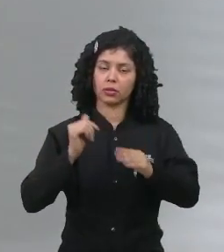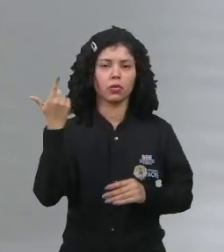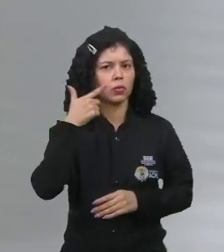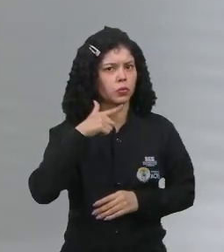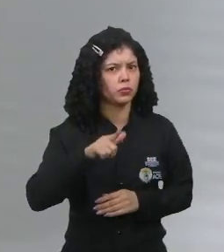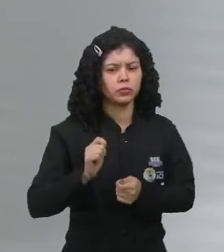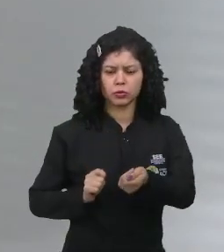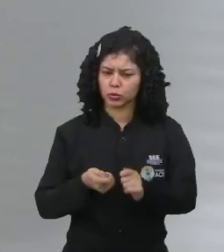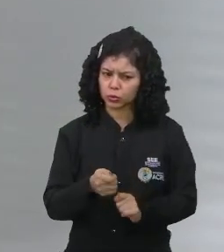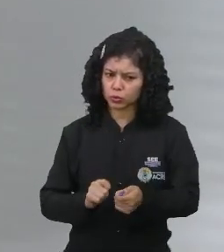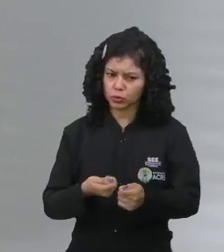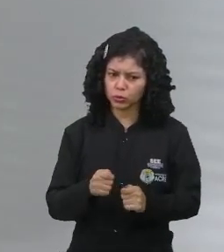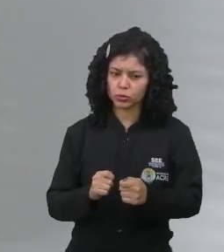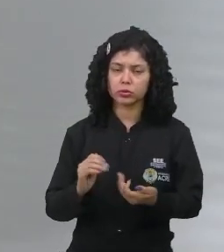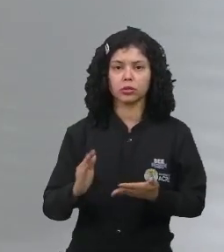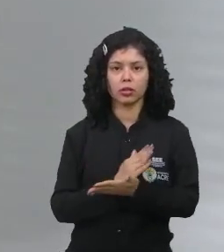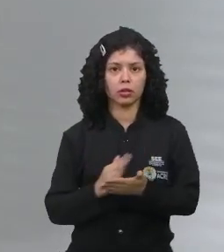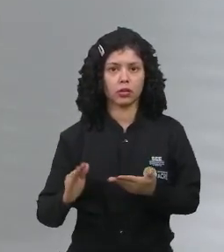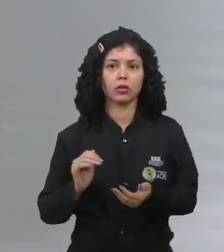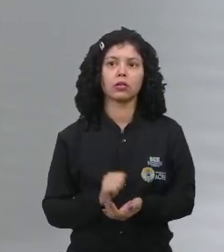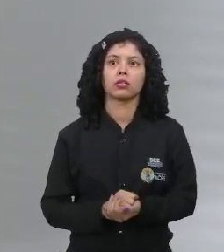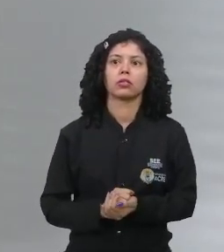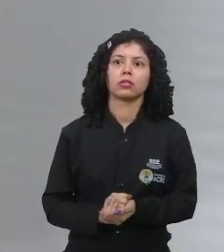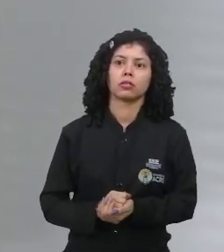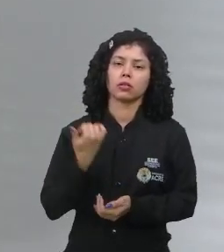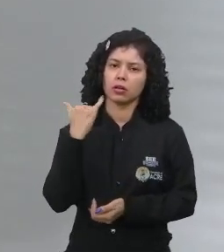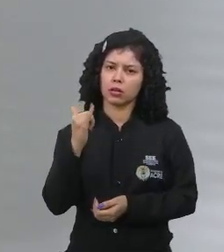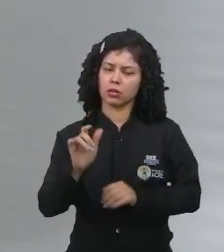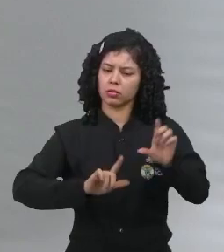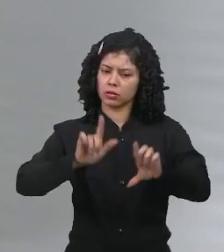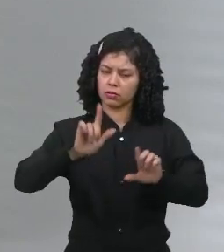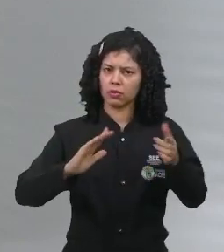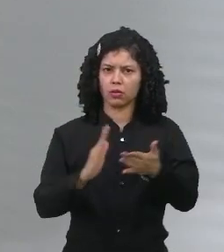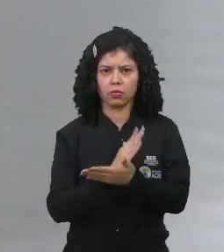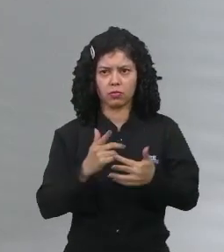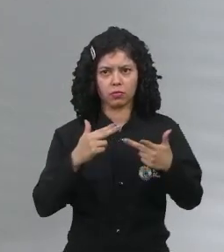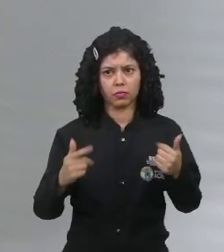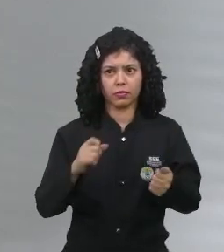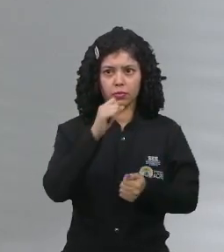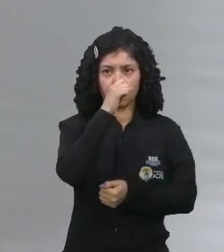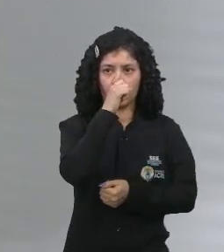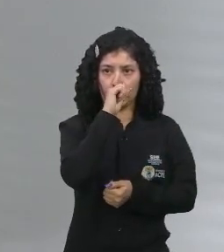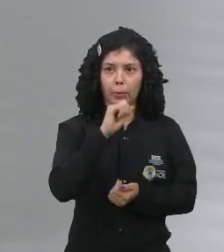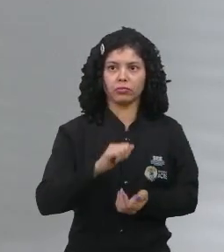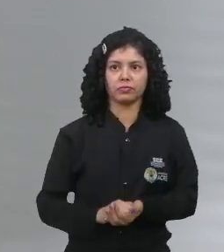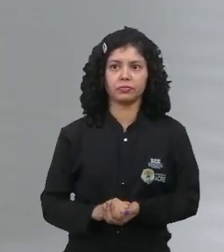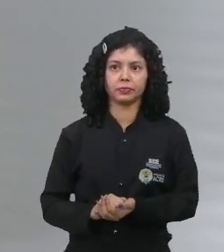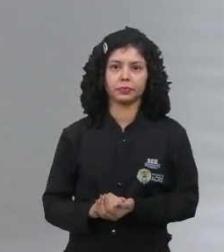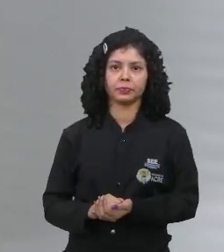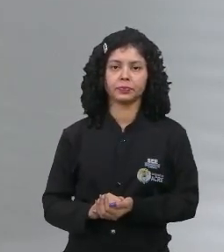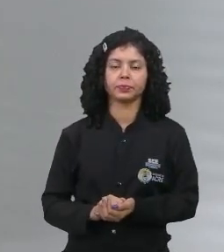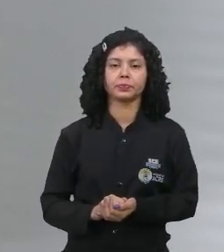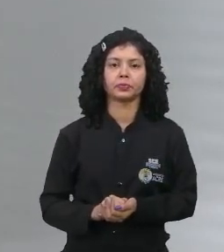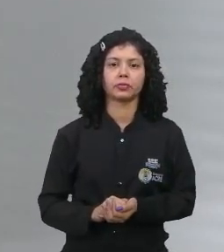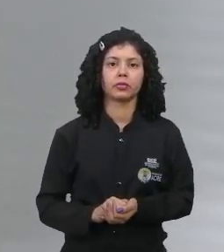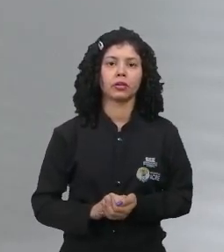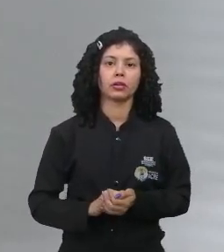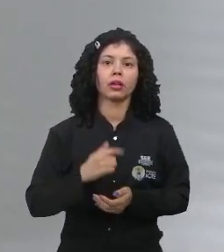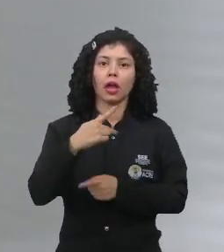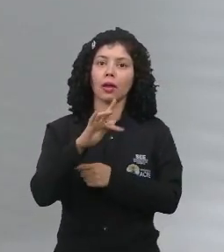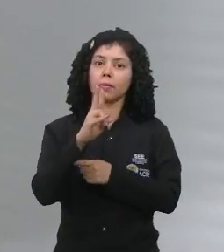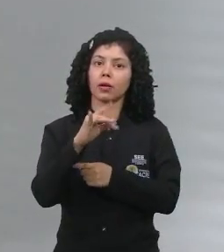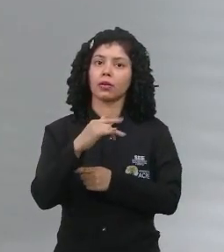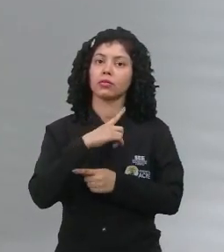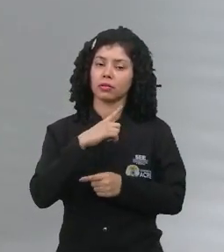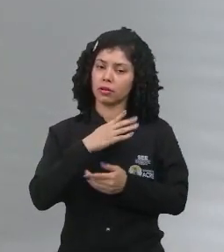conseguir controlar determinados eletrodomésticos, determinados equipamentos que possam existir